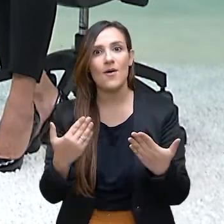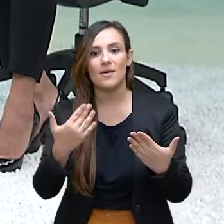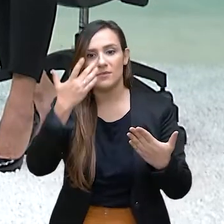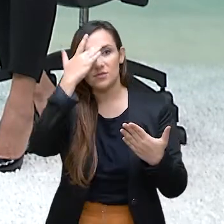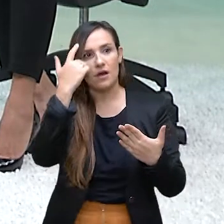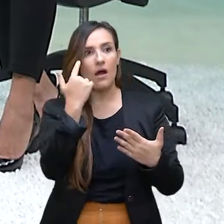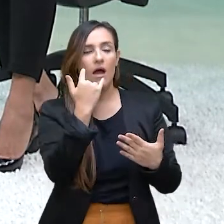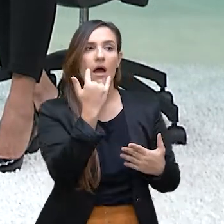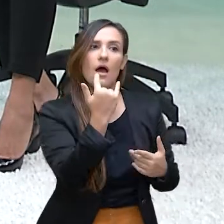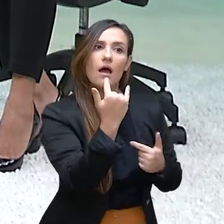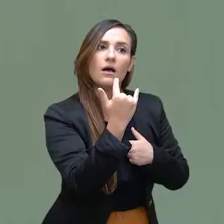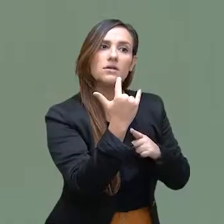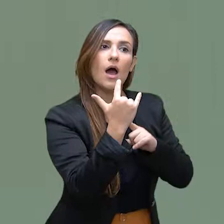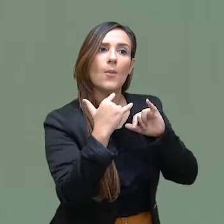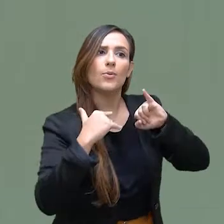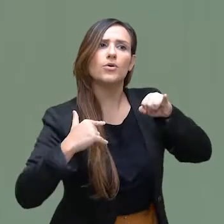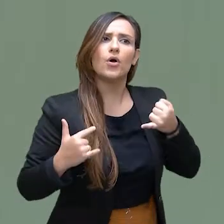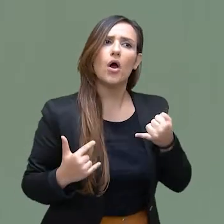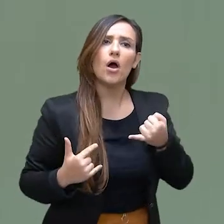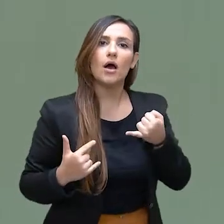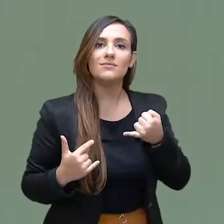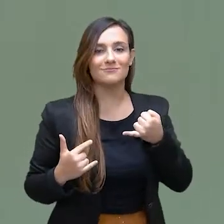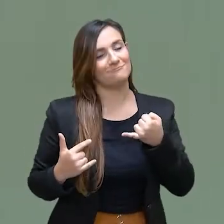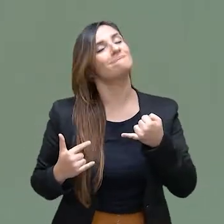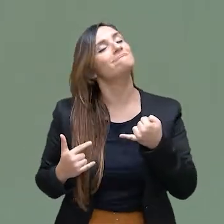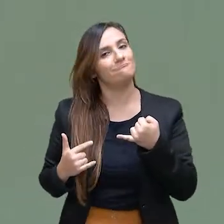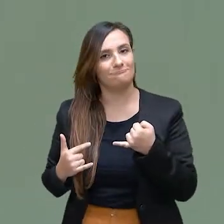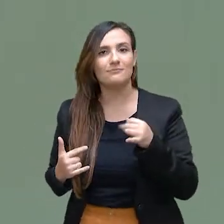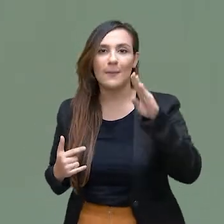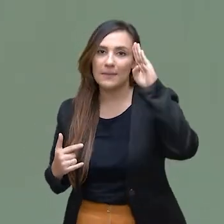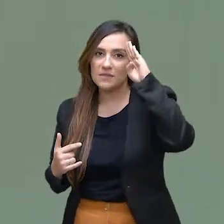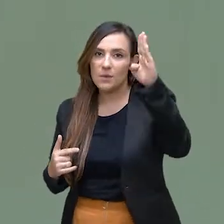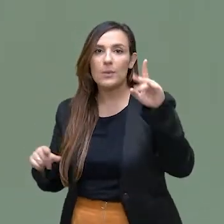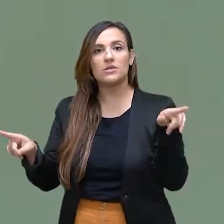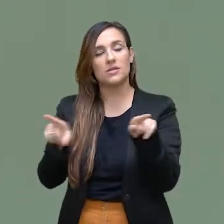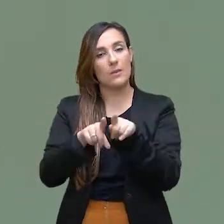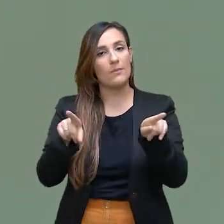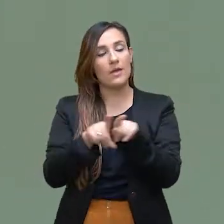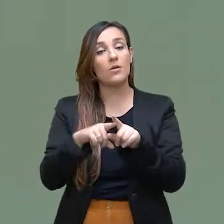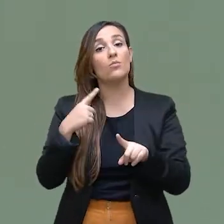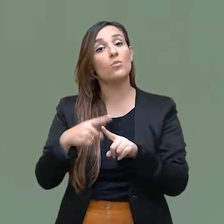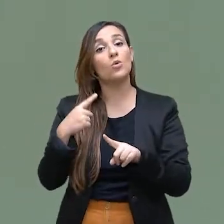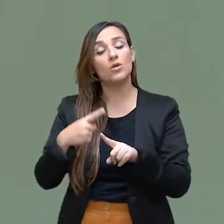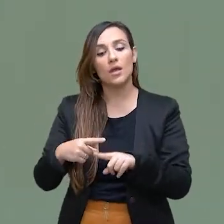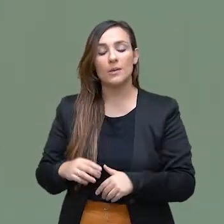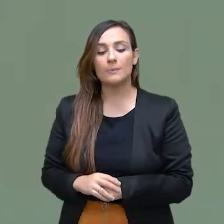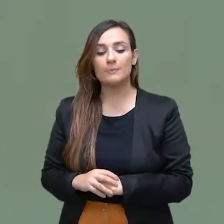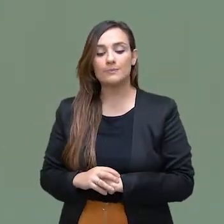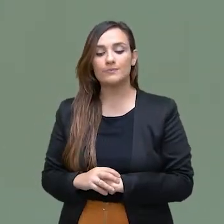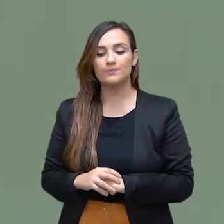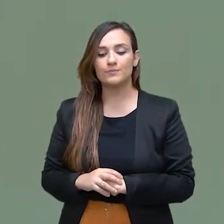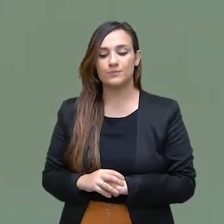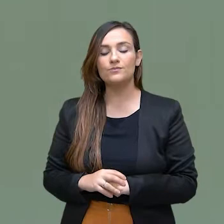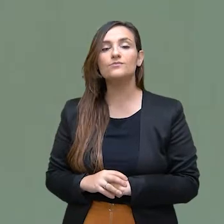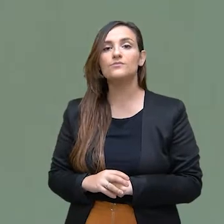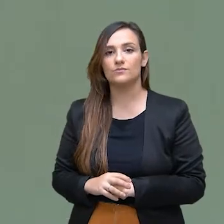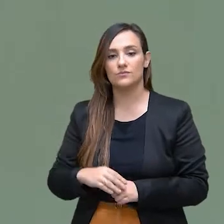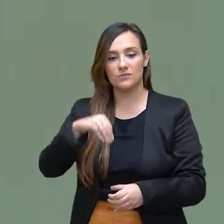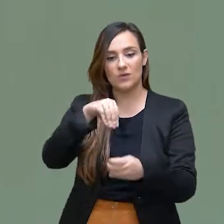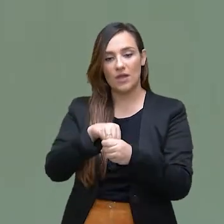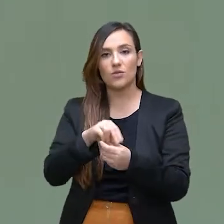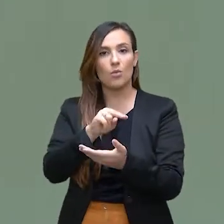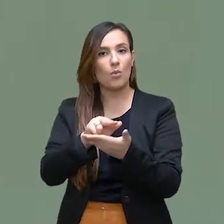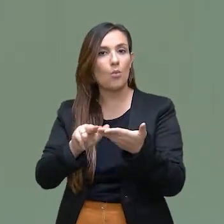atrativo para as mulheres. E, principalmente, eu acho que isso se deve também ao fato de que nas